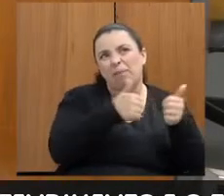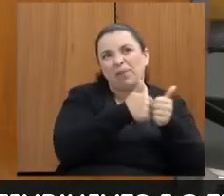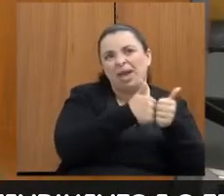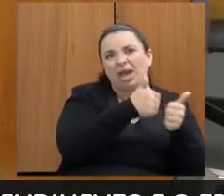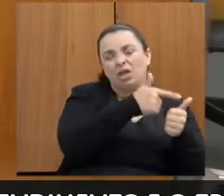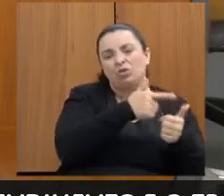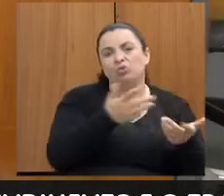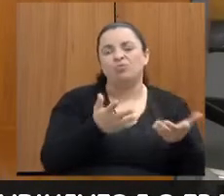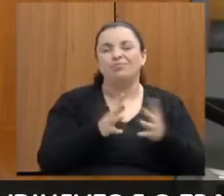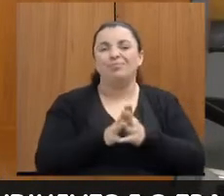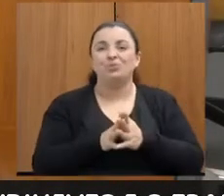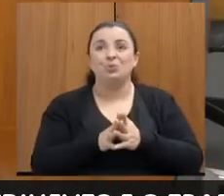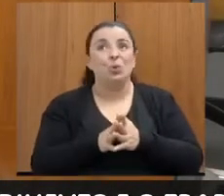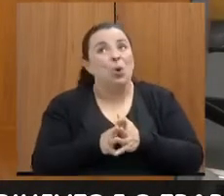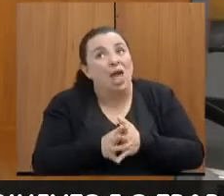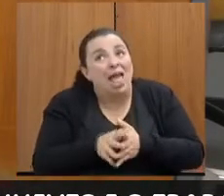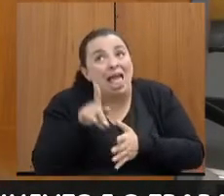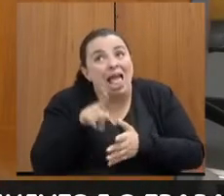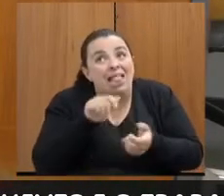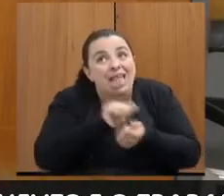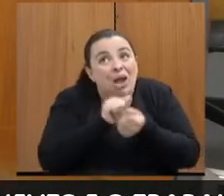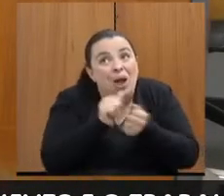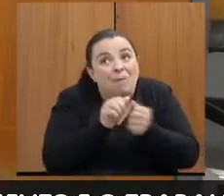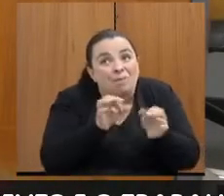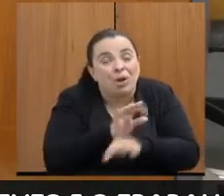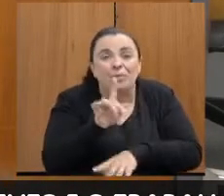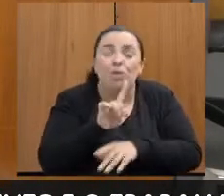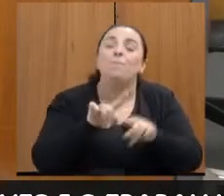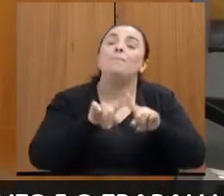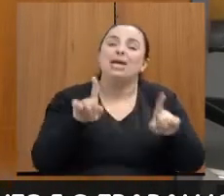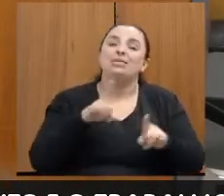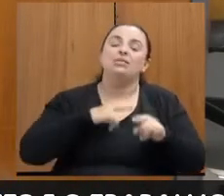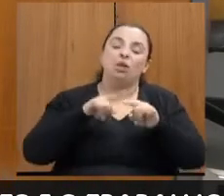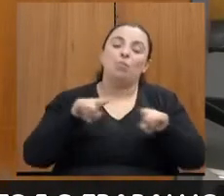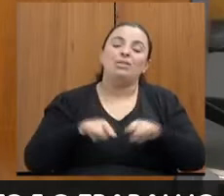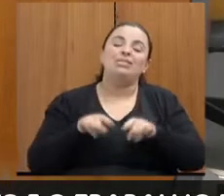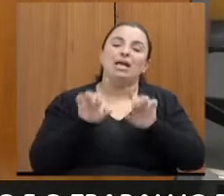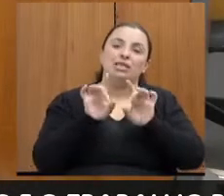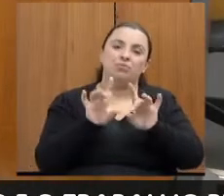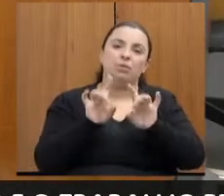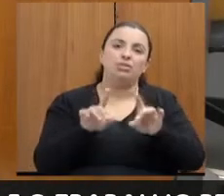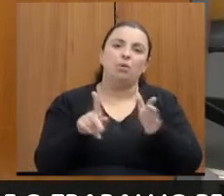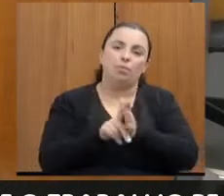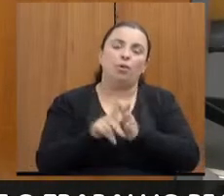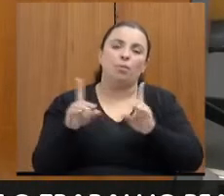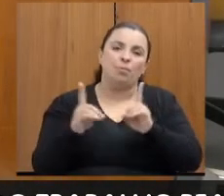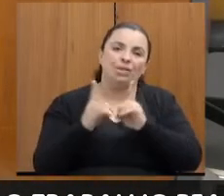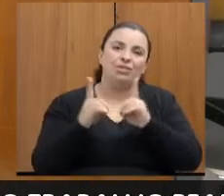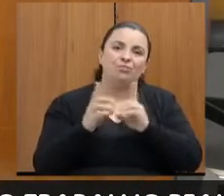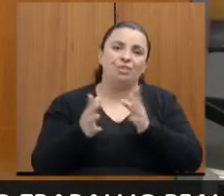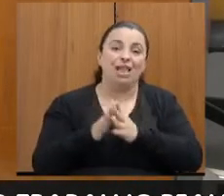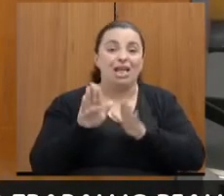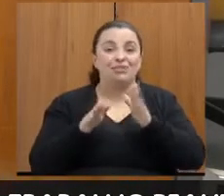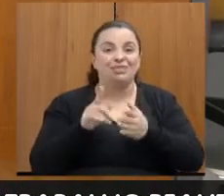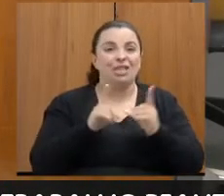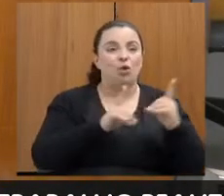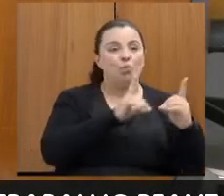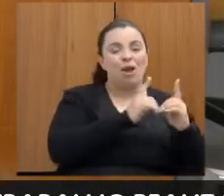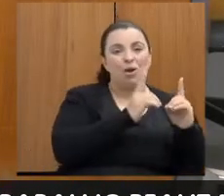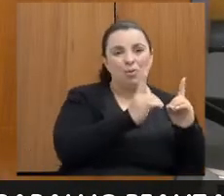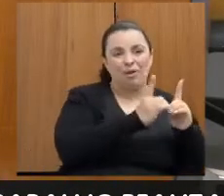adequadinha assim como deveria, mas tem a sala separada. Que a gente divide, aí acaba que uma vítima está de um lado, está vítima do outro, então,